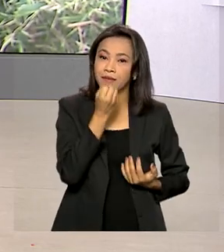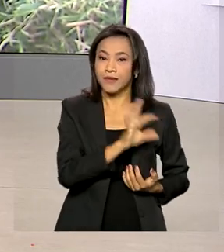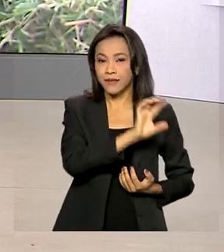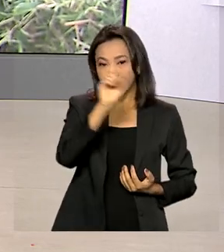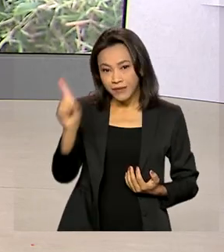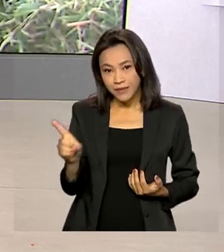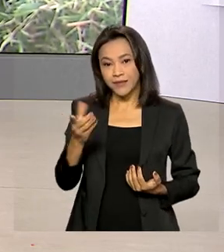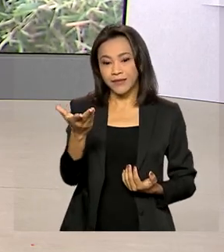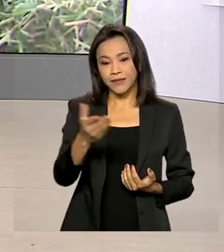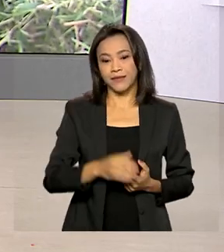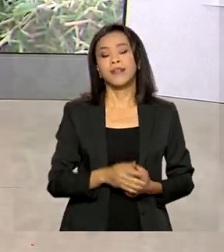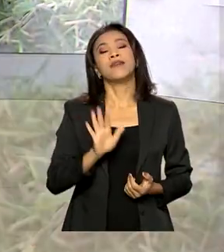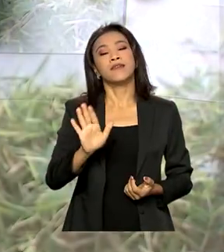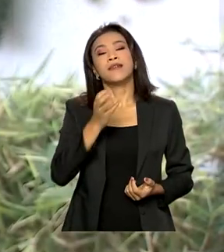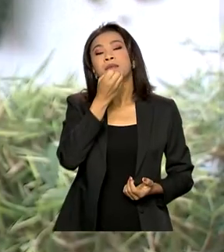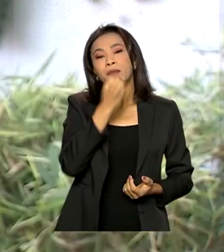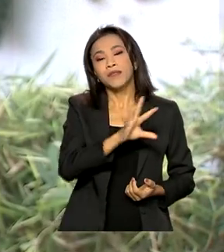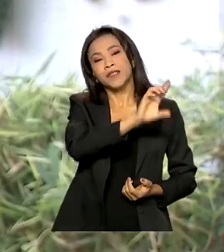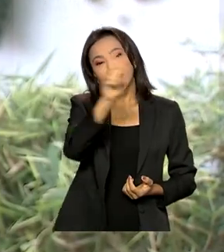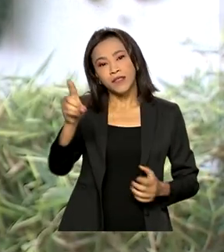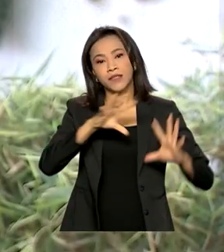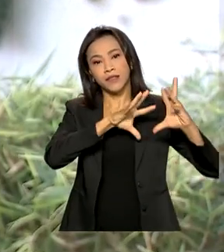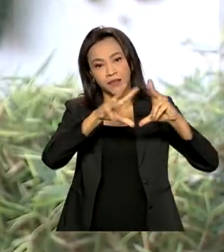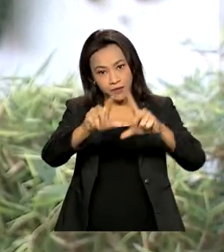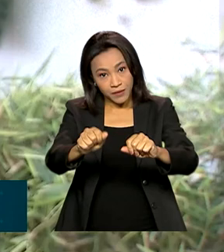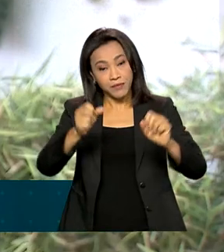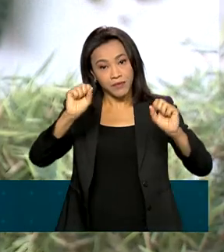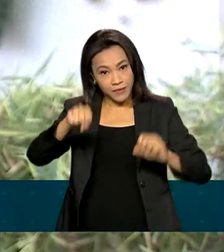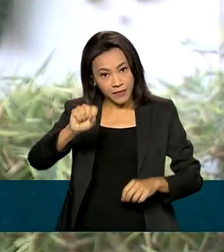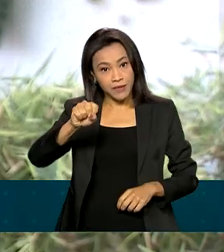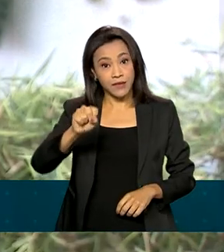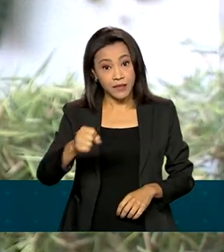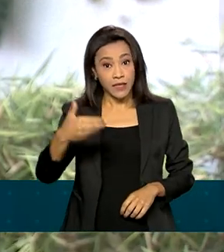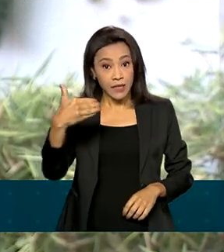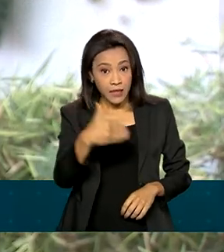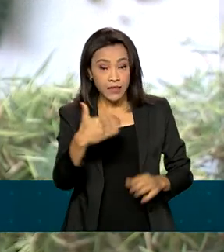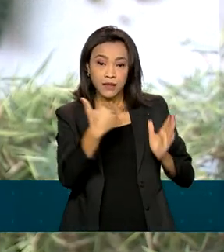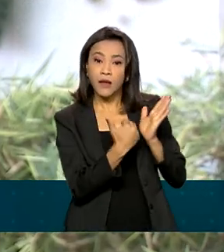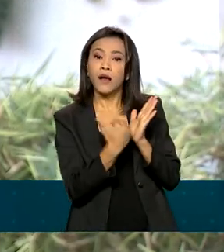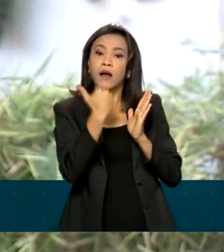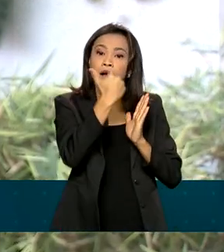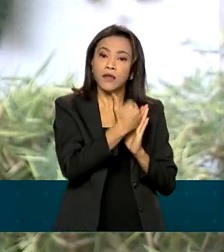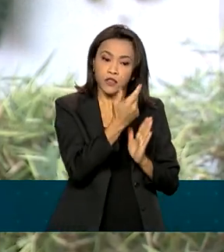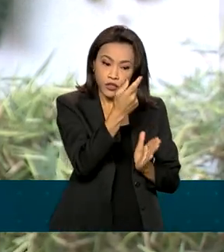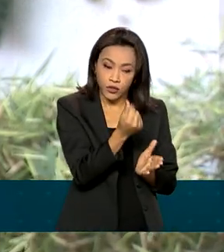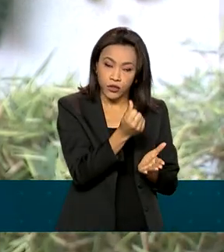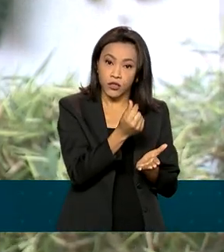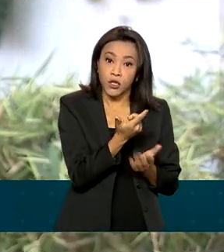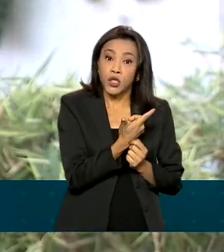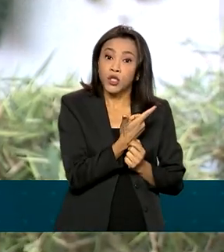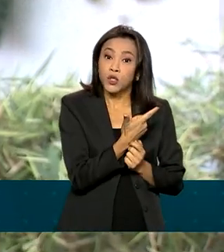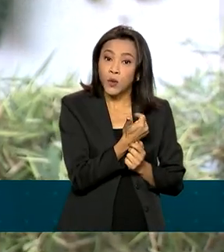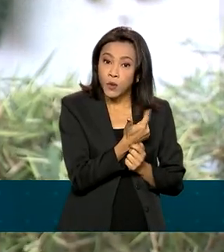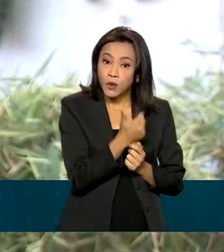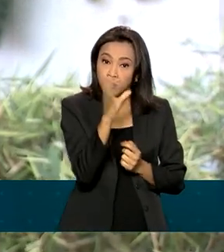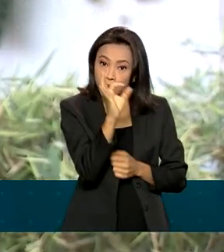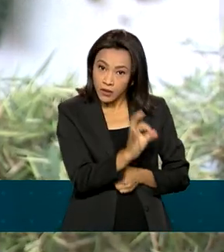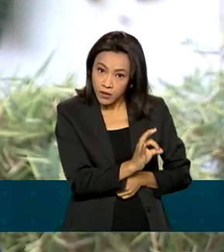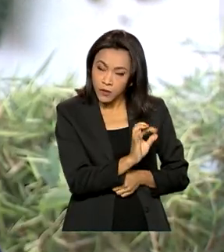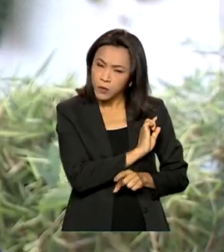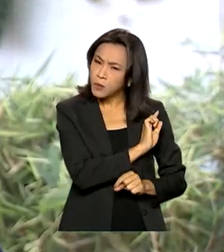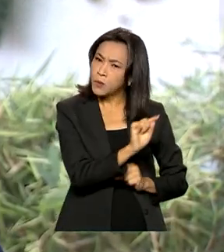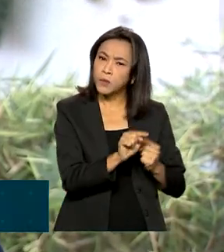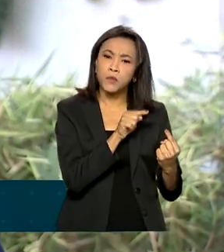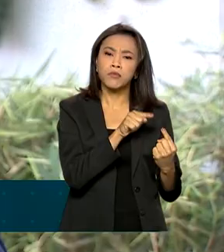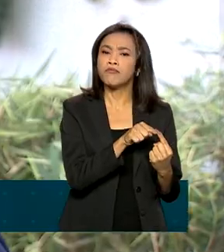Olá Renata, bom dia pra você e bom dia a todos. É isso mesmo, esse aumento de recursos aí da ordem de 12% foi motivado